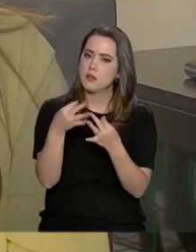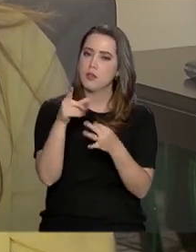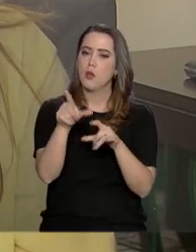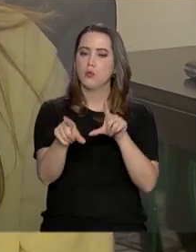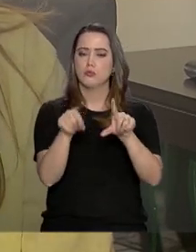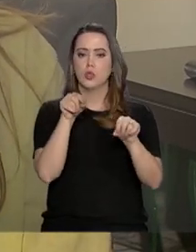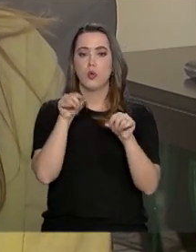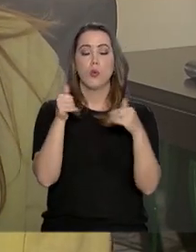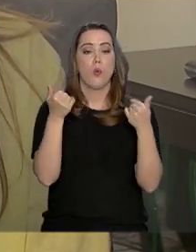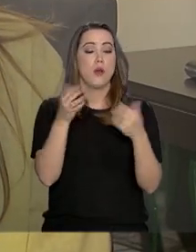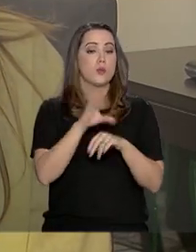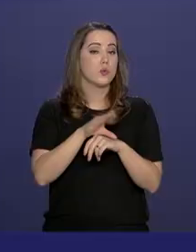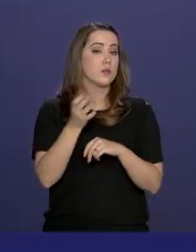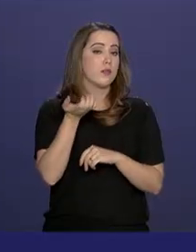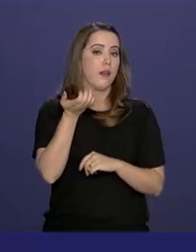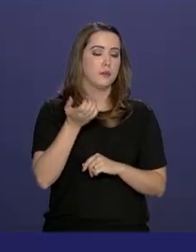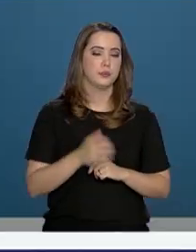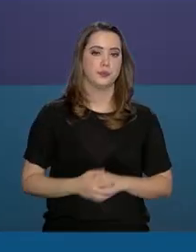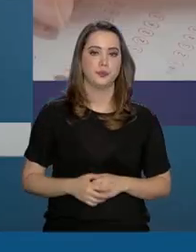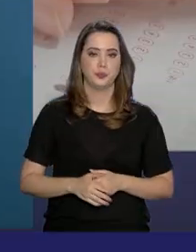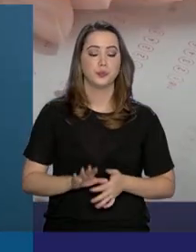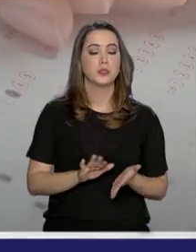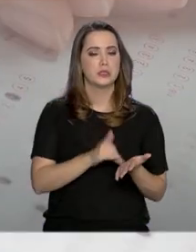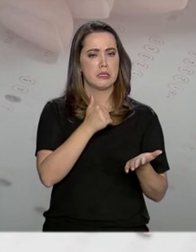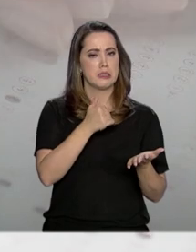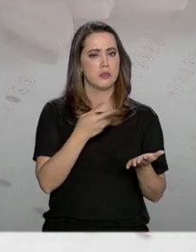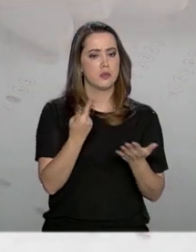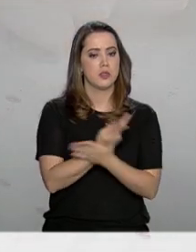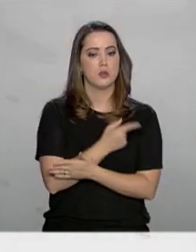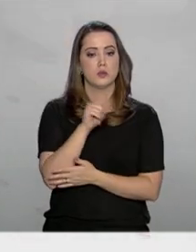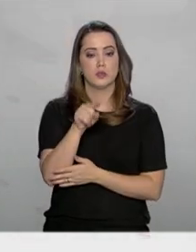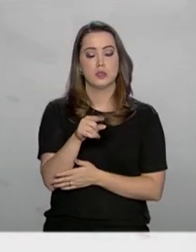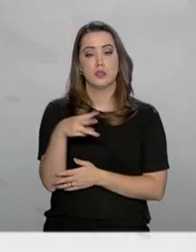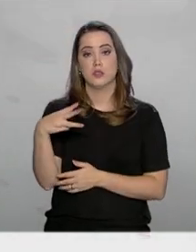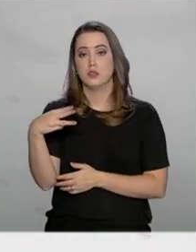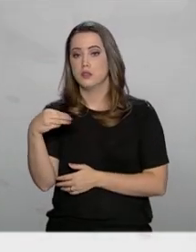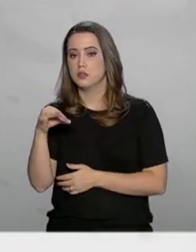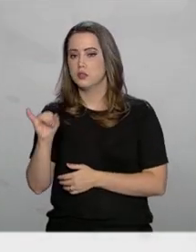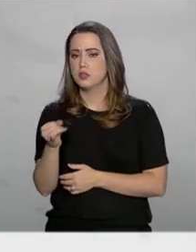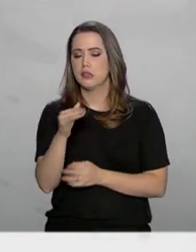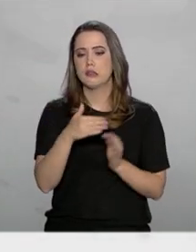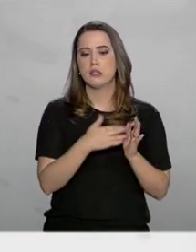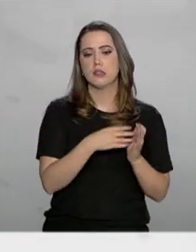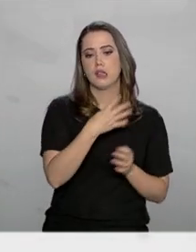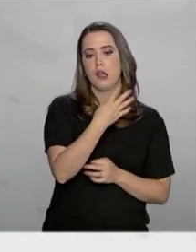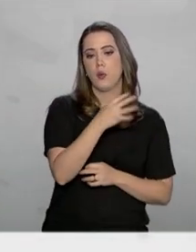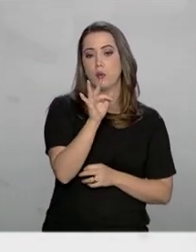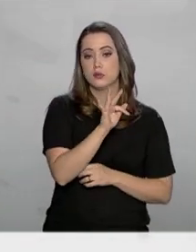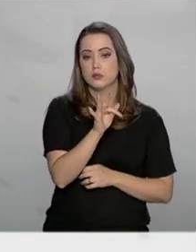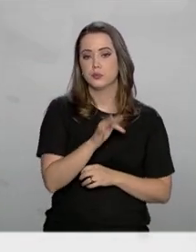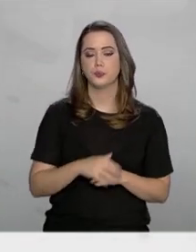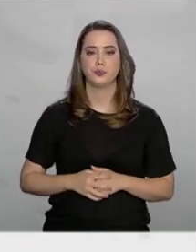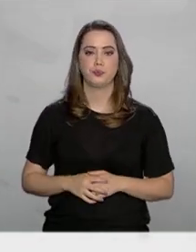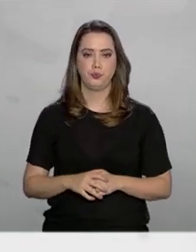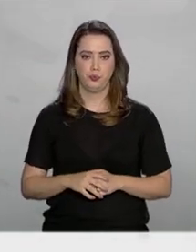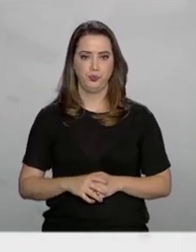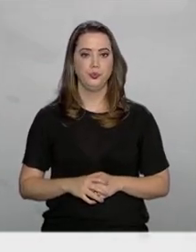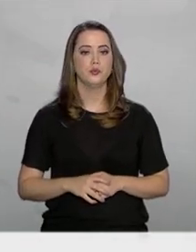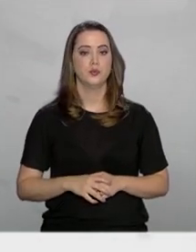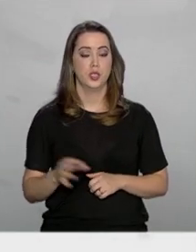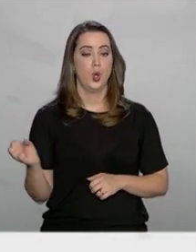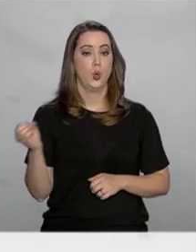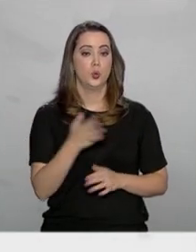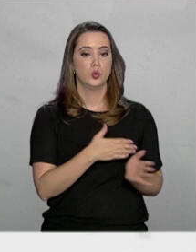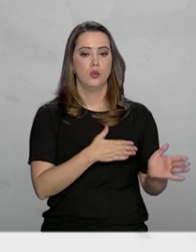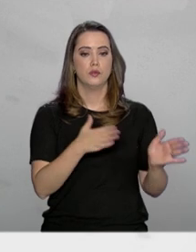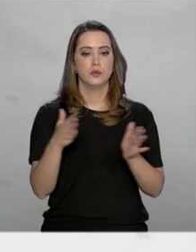opções de curso desejadas. As matrículas vão ocorrer de 30 de janeiro a 4 de fevereiro. O novo